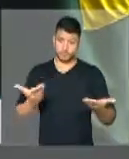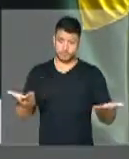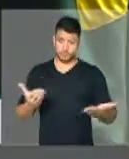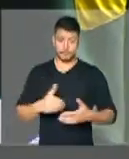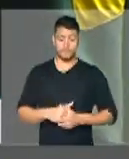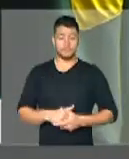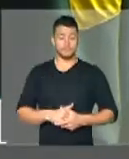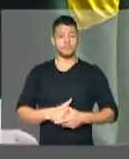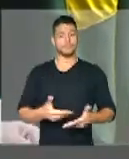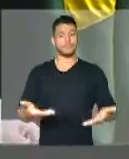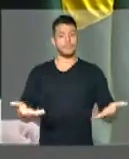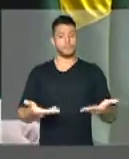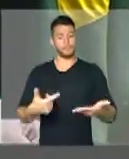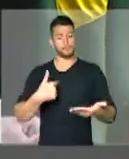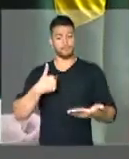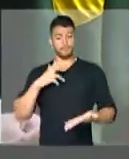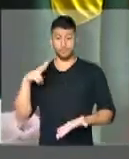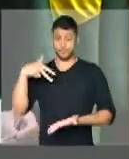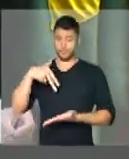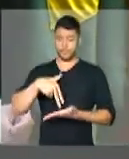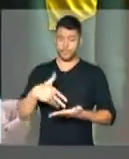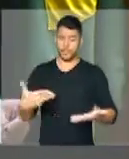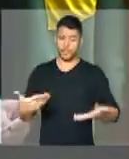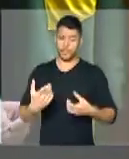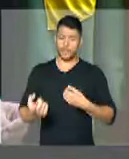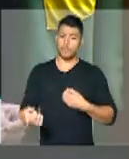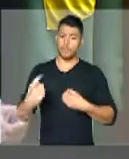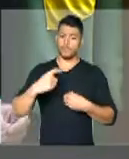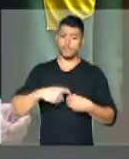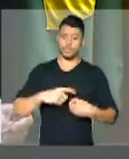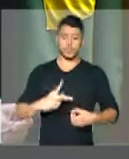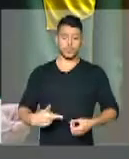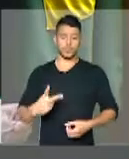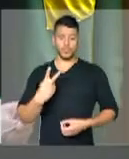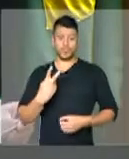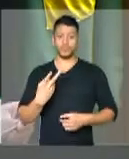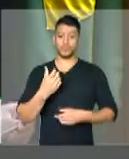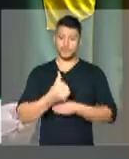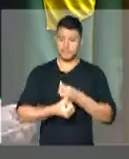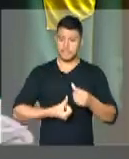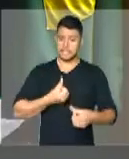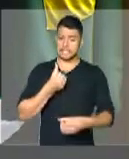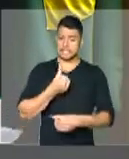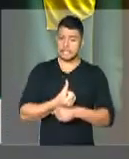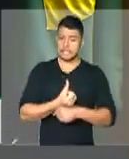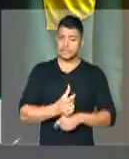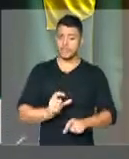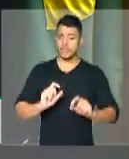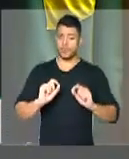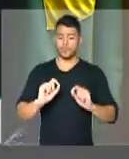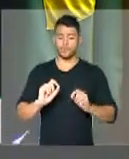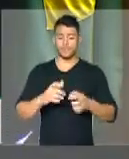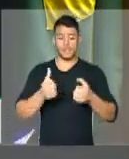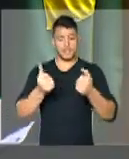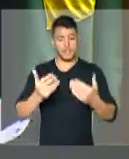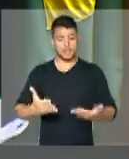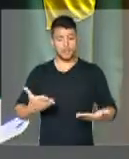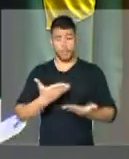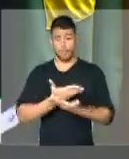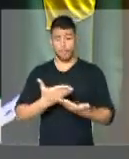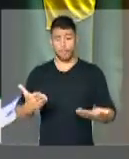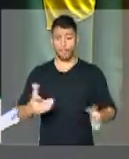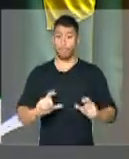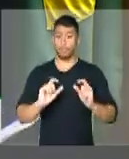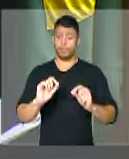venho a essa tribuna, nesse recomeço dos trabalhos deste segundo semestre, para prestar contas dessas